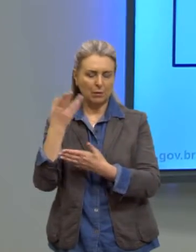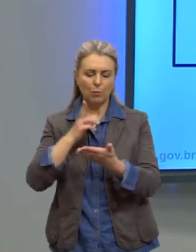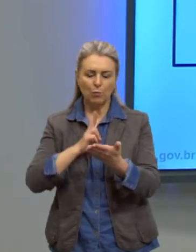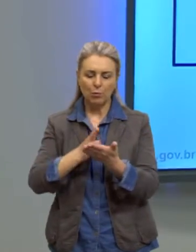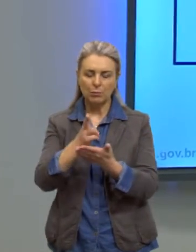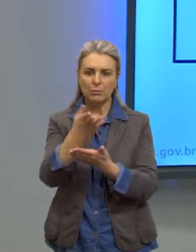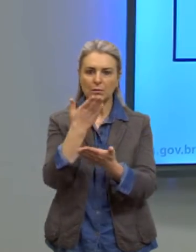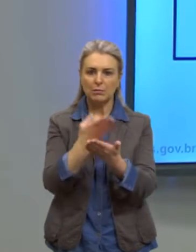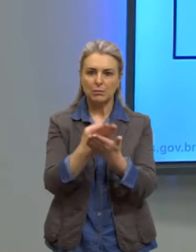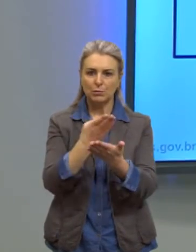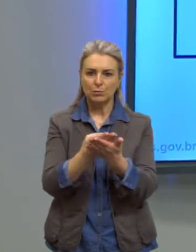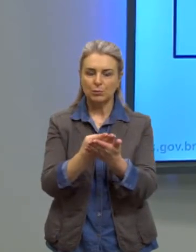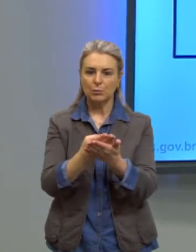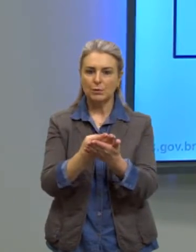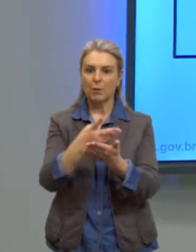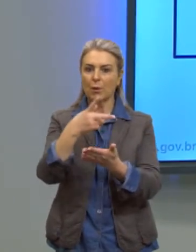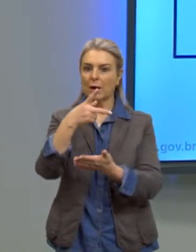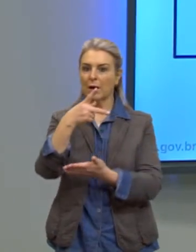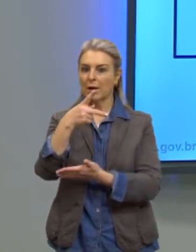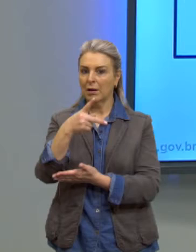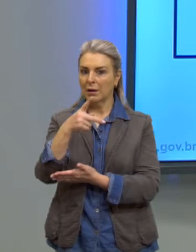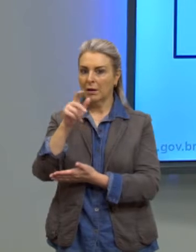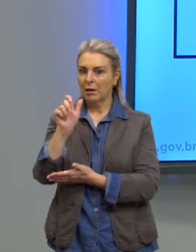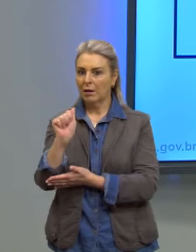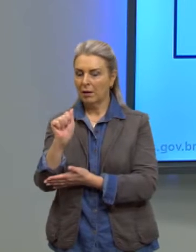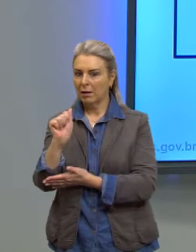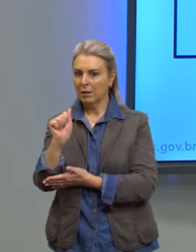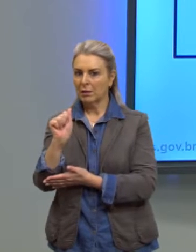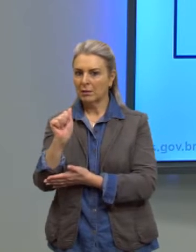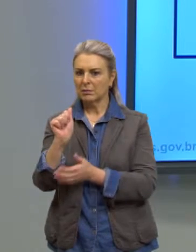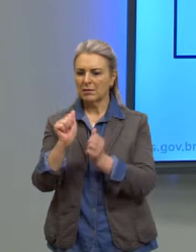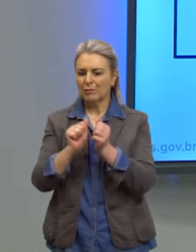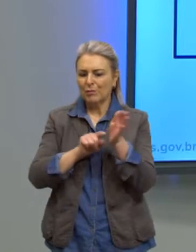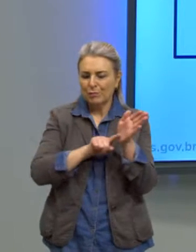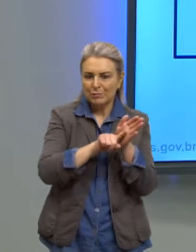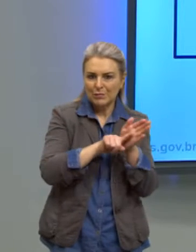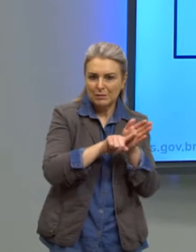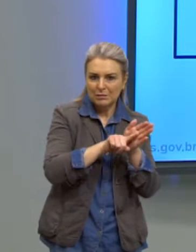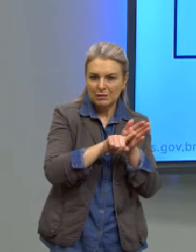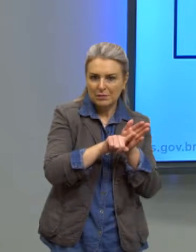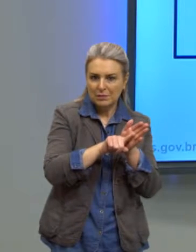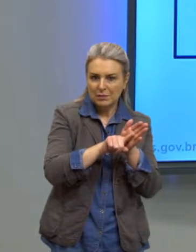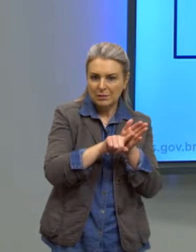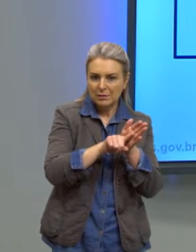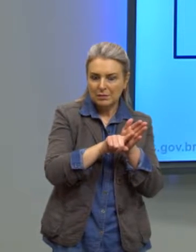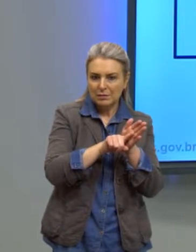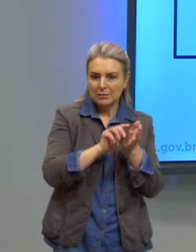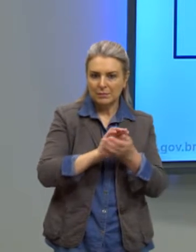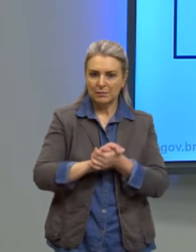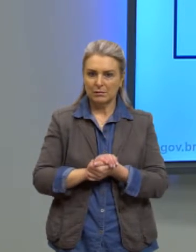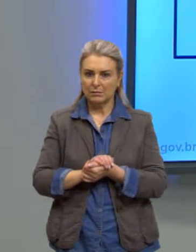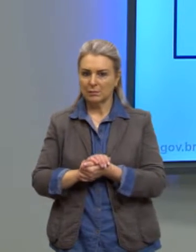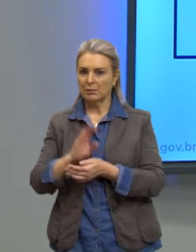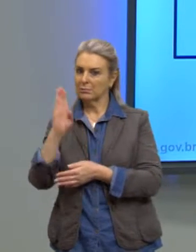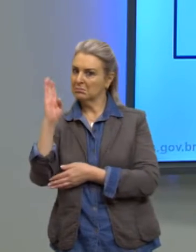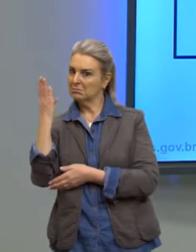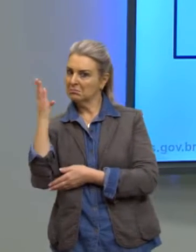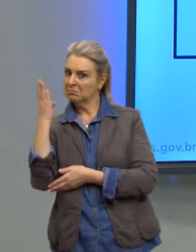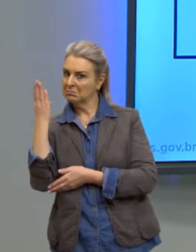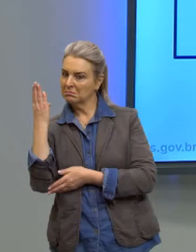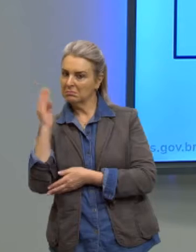alguma forma, as progressões estavam presentes em diversas pesquisas. Nós falamos disso na biologia,